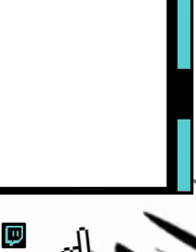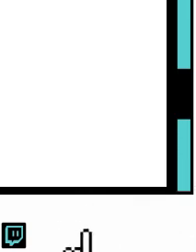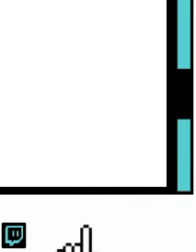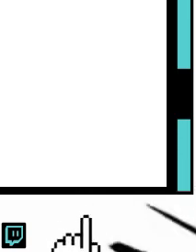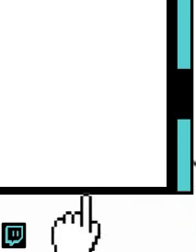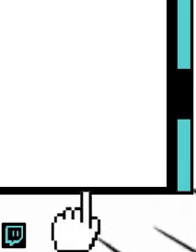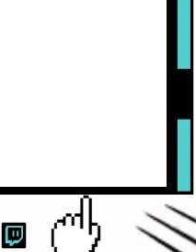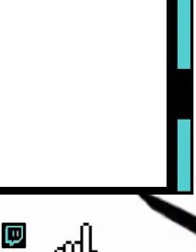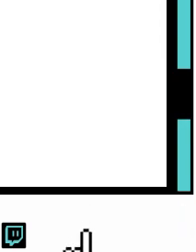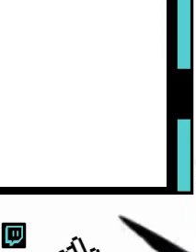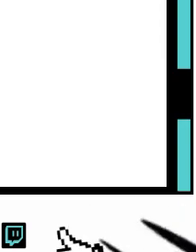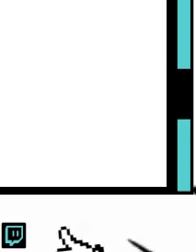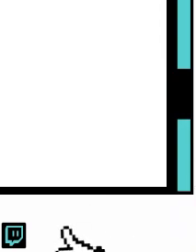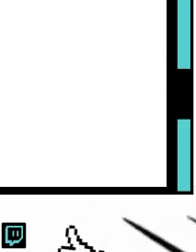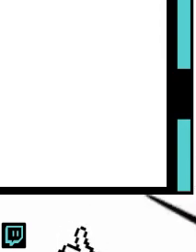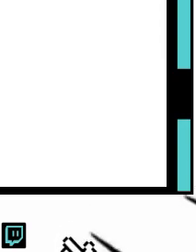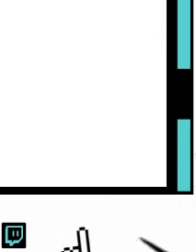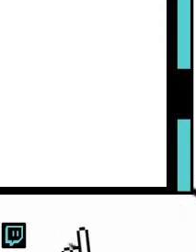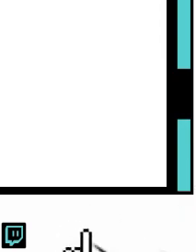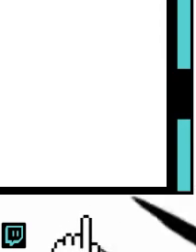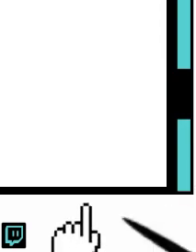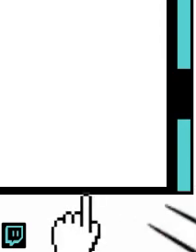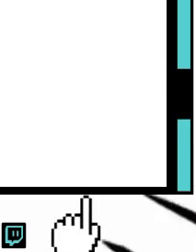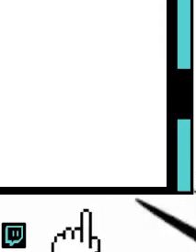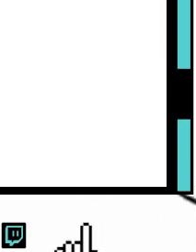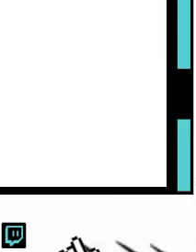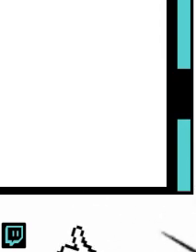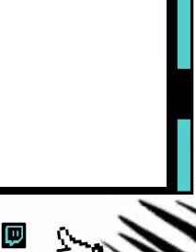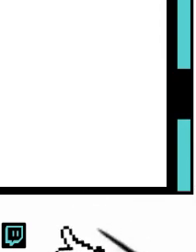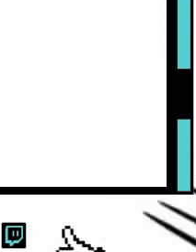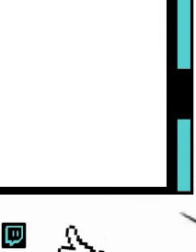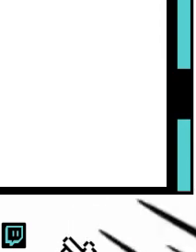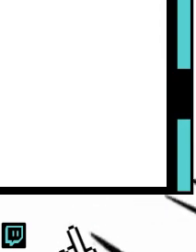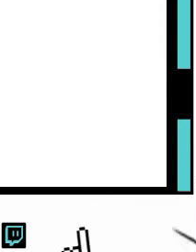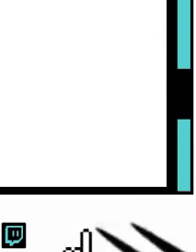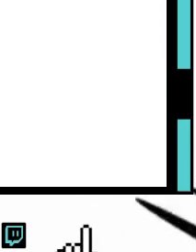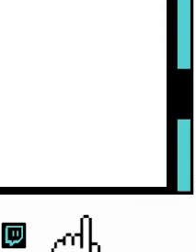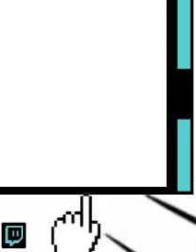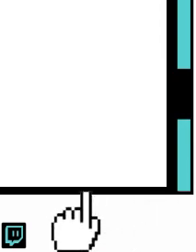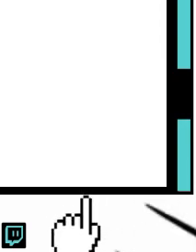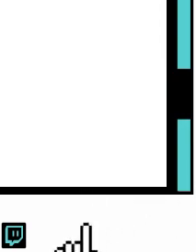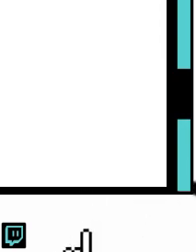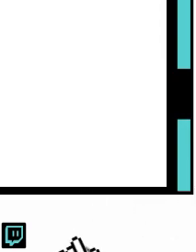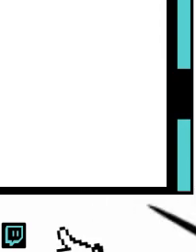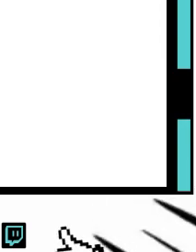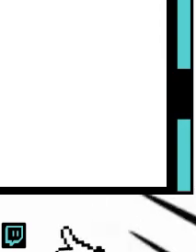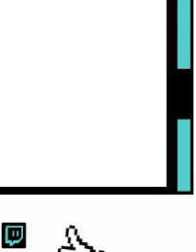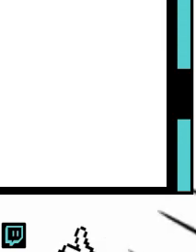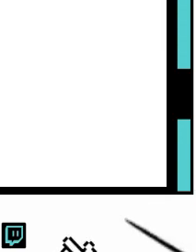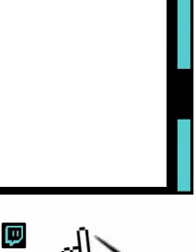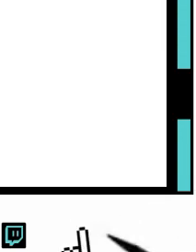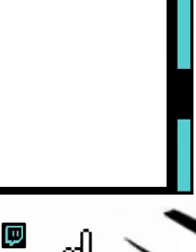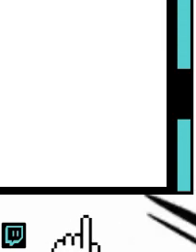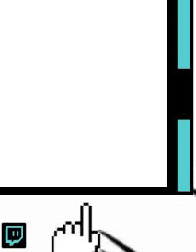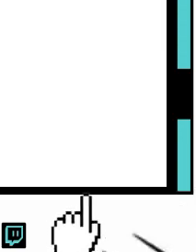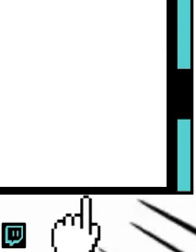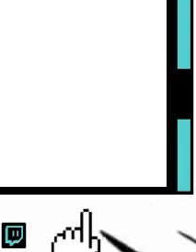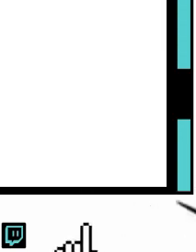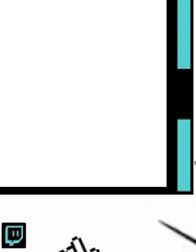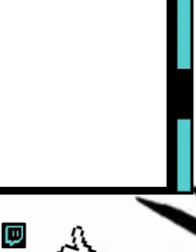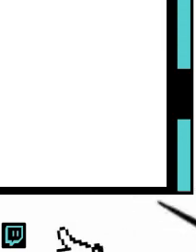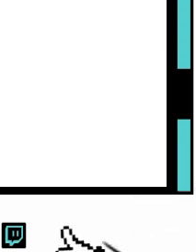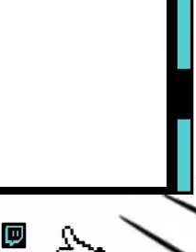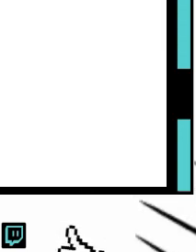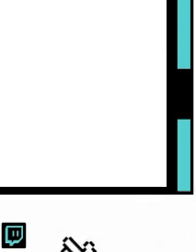Deixa um like, comenta, compartilha. Ajuda muito. Se inscreve no canal para eu saber que você está curtindo e também para esse vídeo chegar em mais